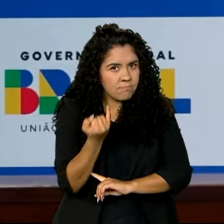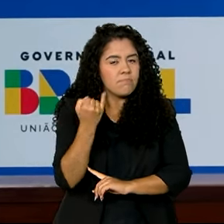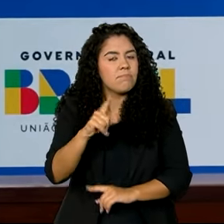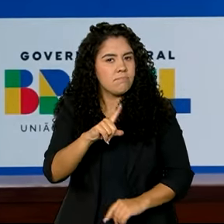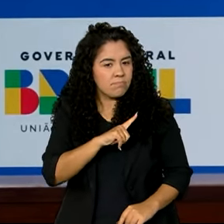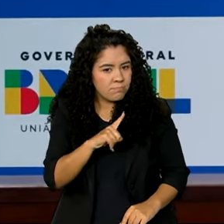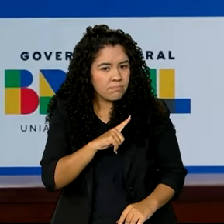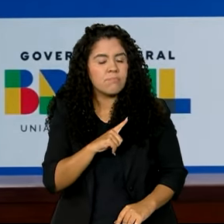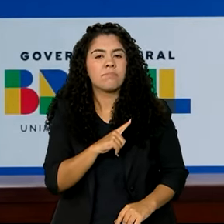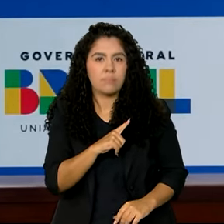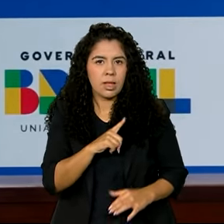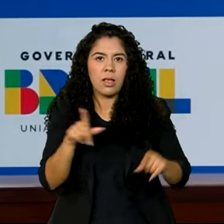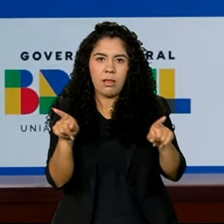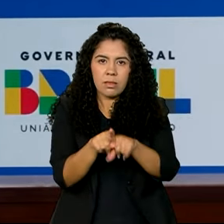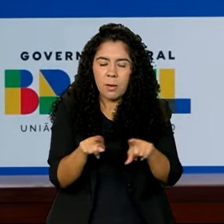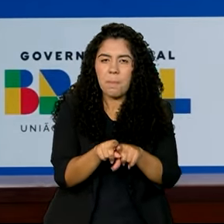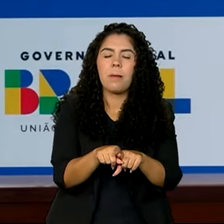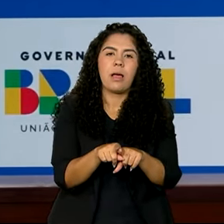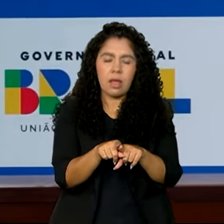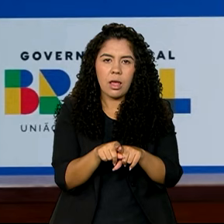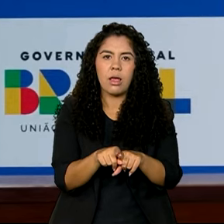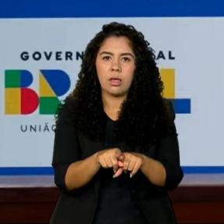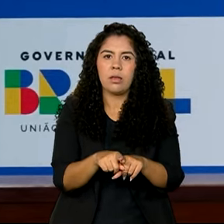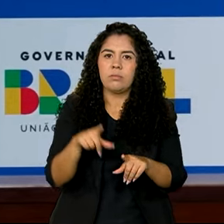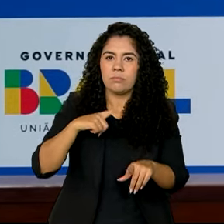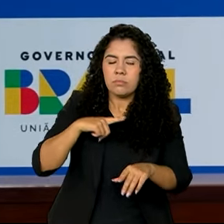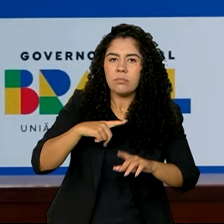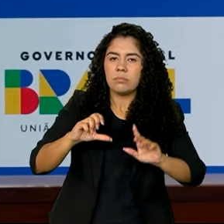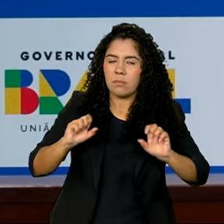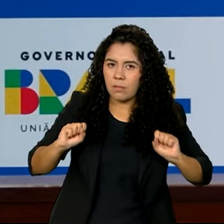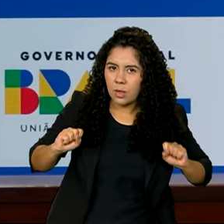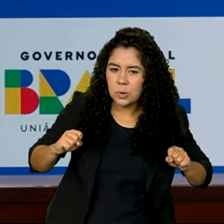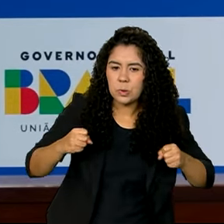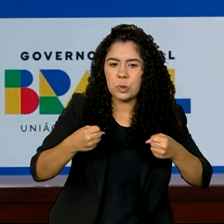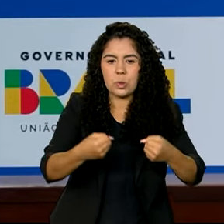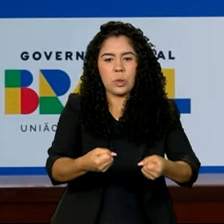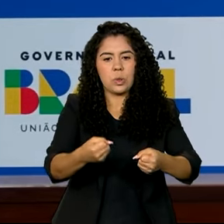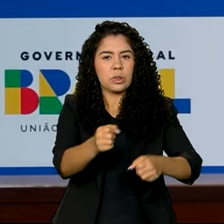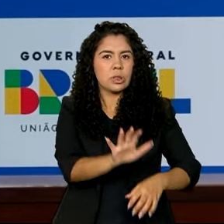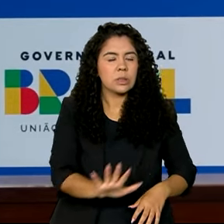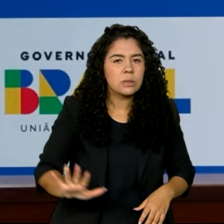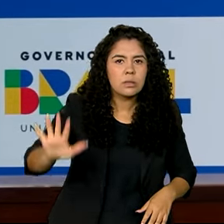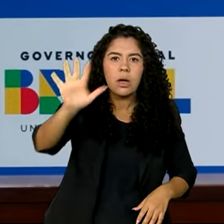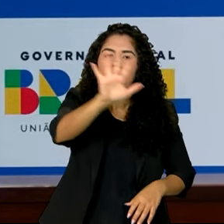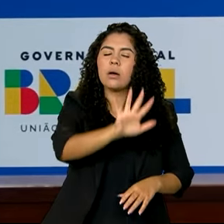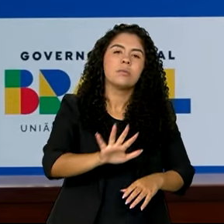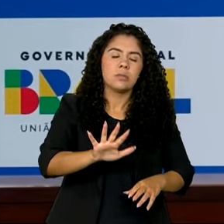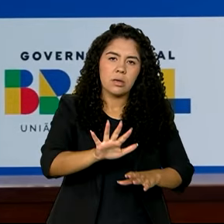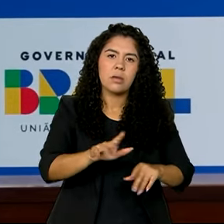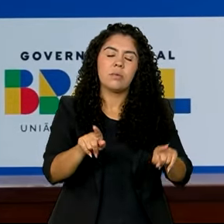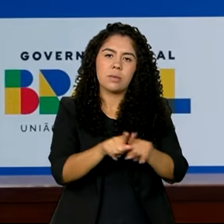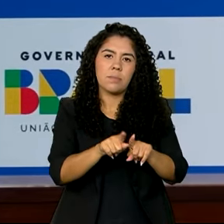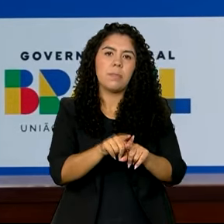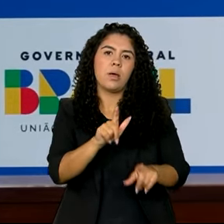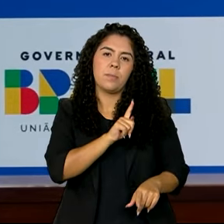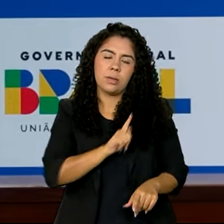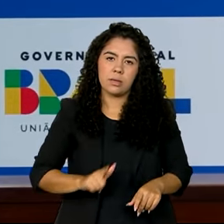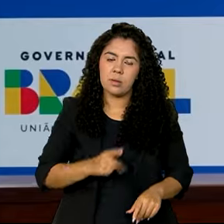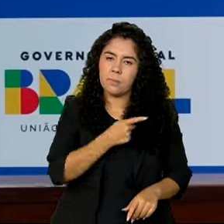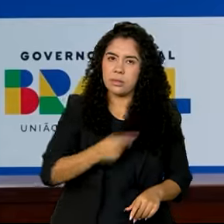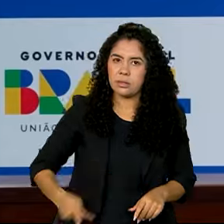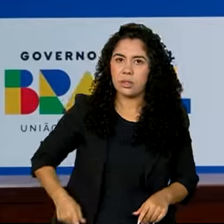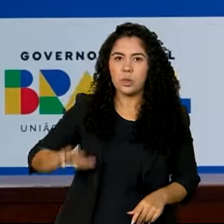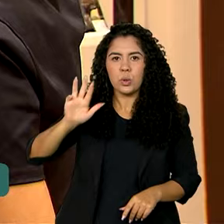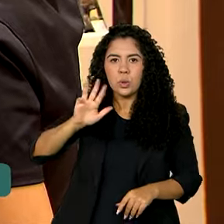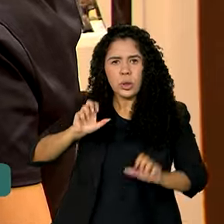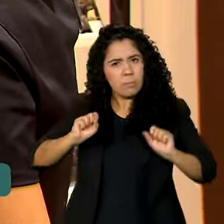dos investimentos realizados com esforço nacional, com esforço do governo federal, liderado pelo presidente Lula, com a quantidade de recursos